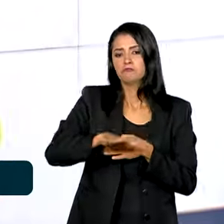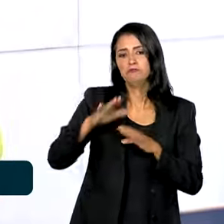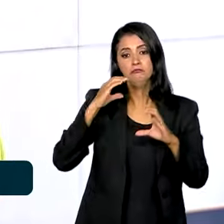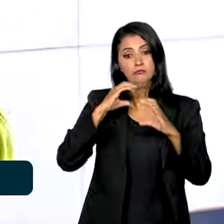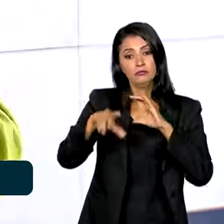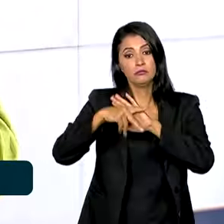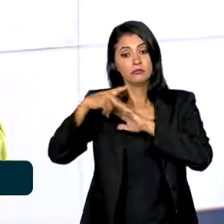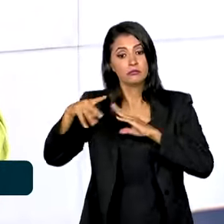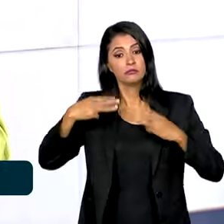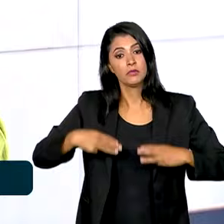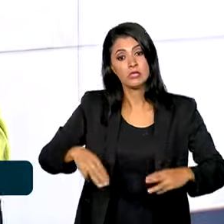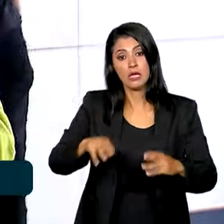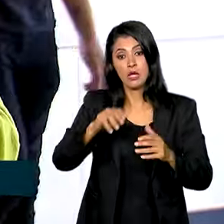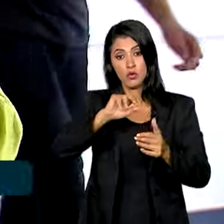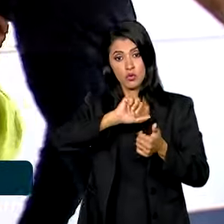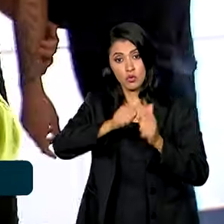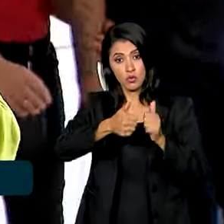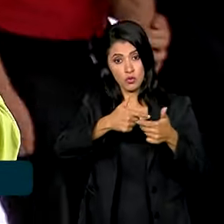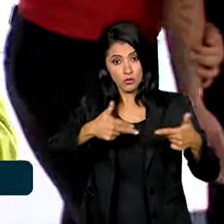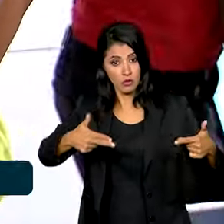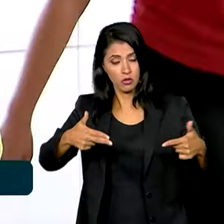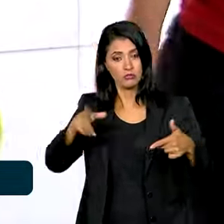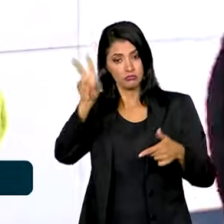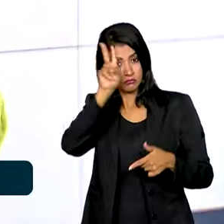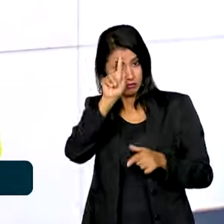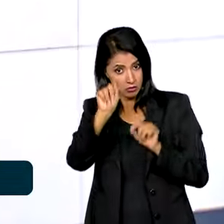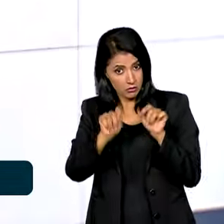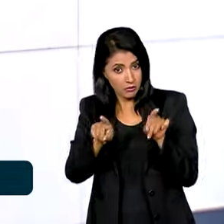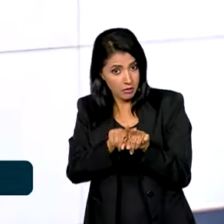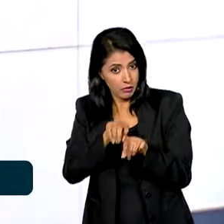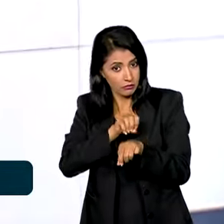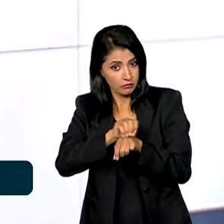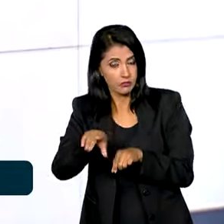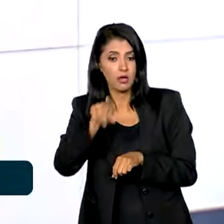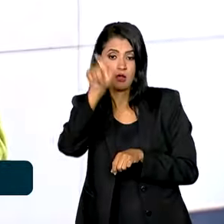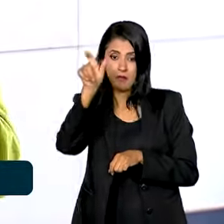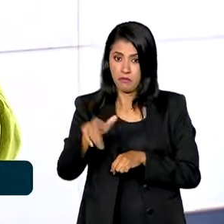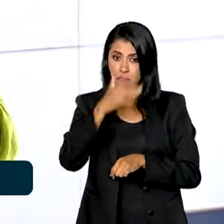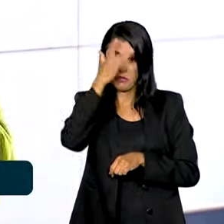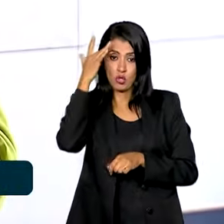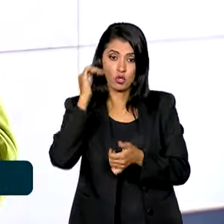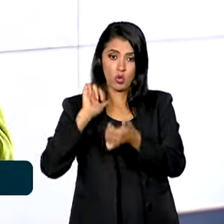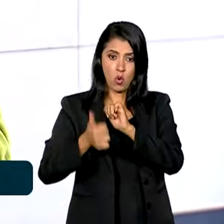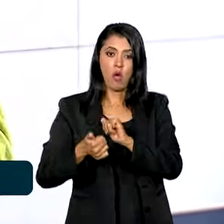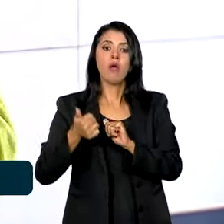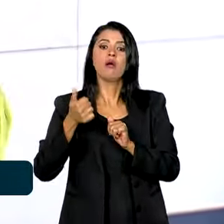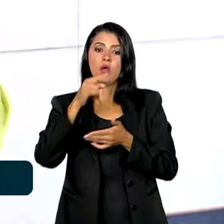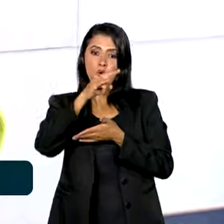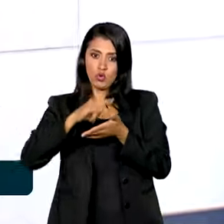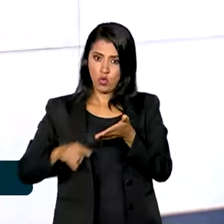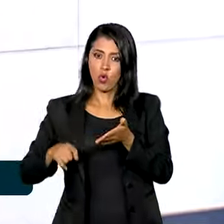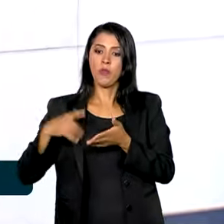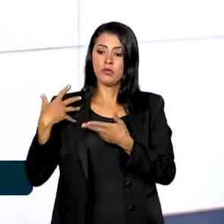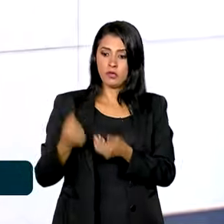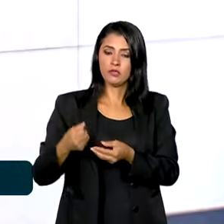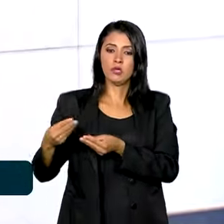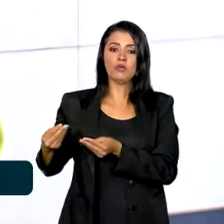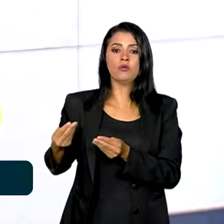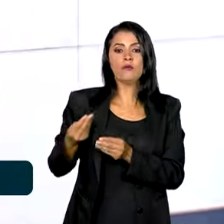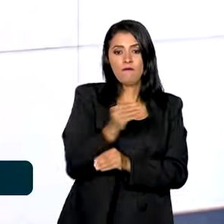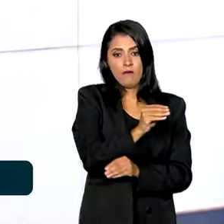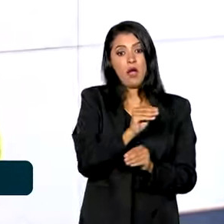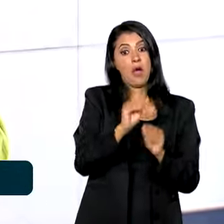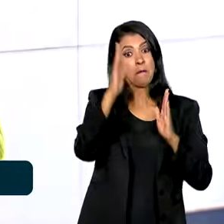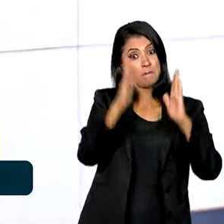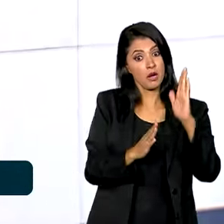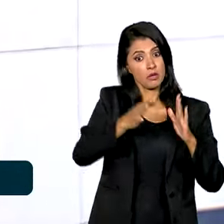do Ministério do Esporte. E um lembrete, o atleta deve encaminhar o termo de adesão dentro do prazo